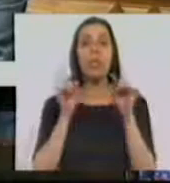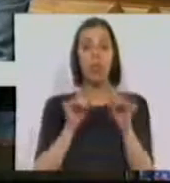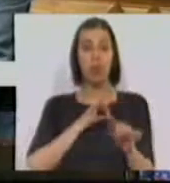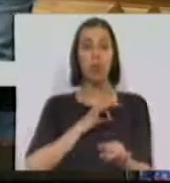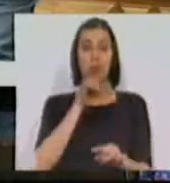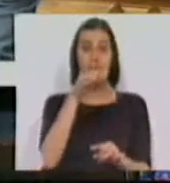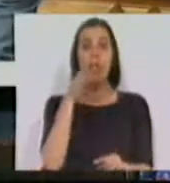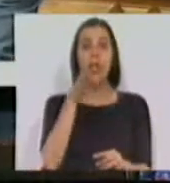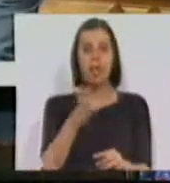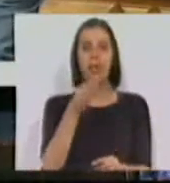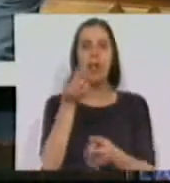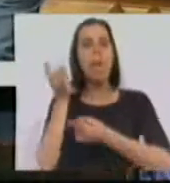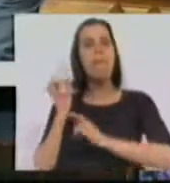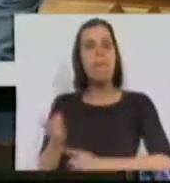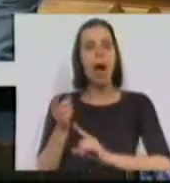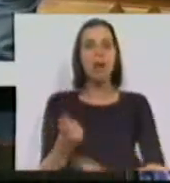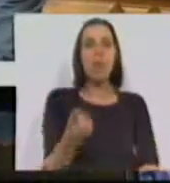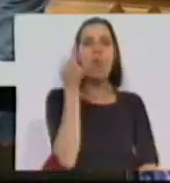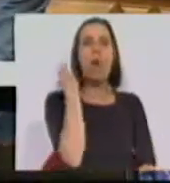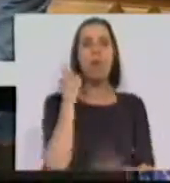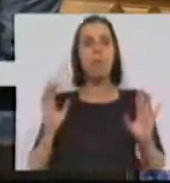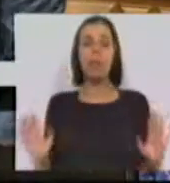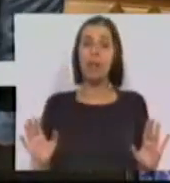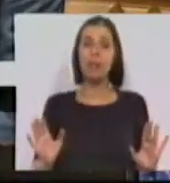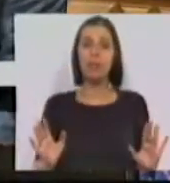é que o Sr. disse em março do ano passado.